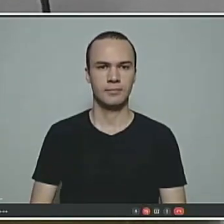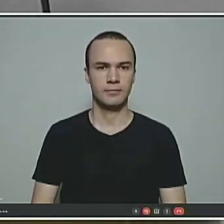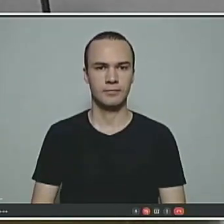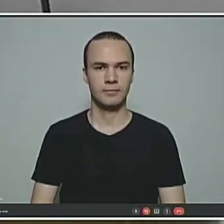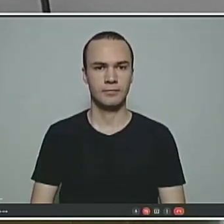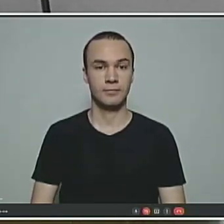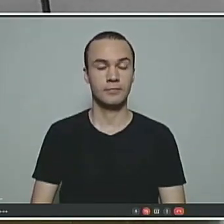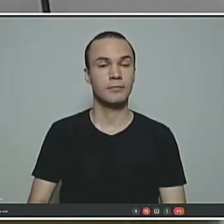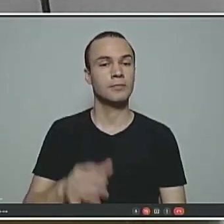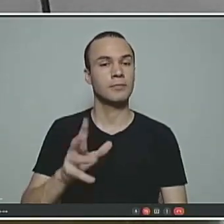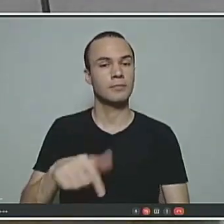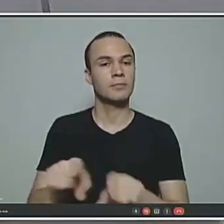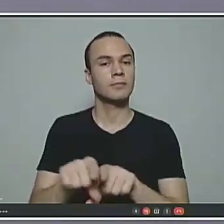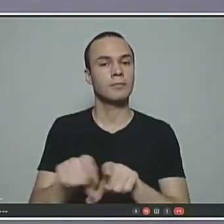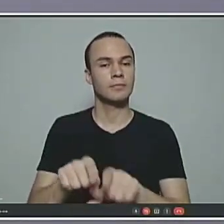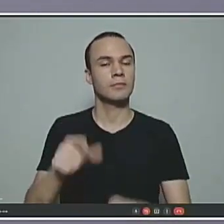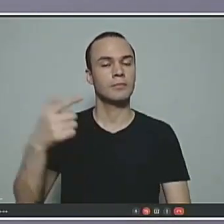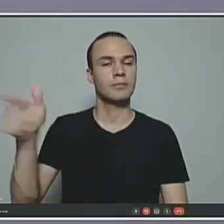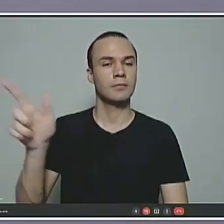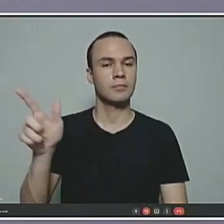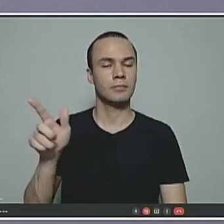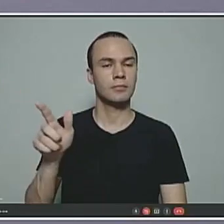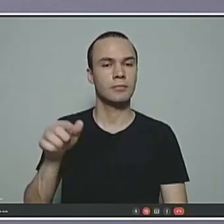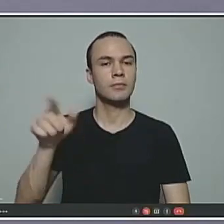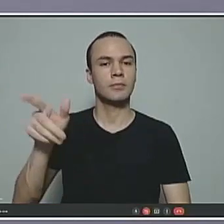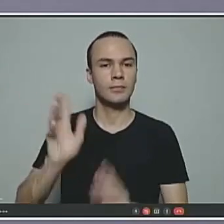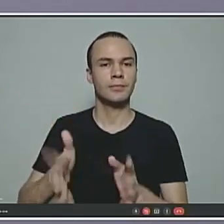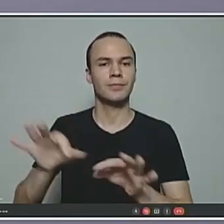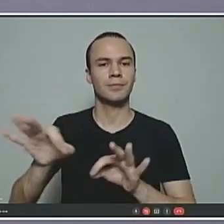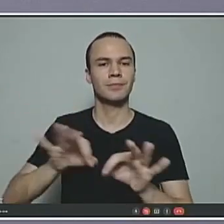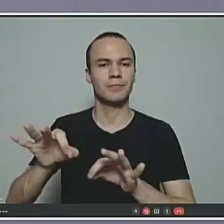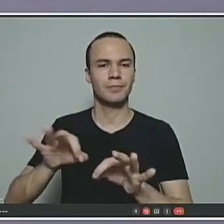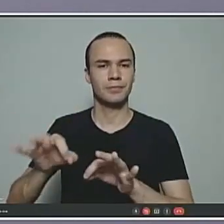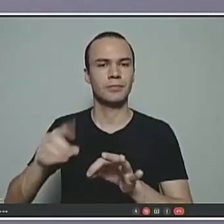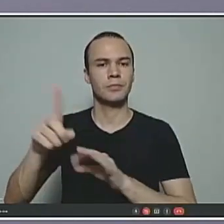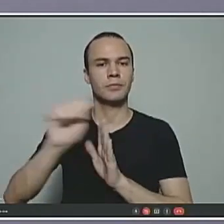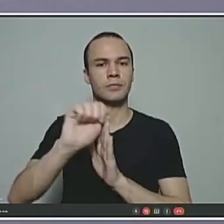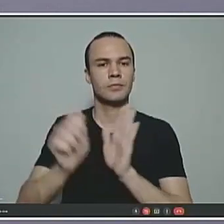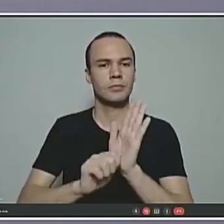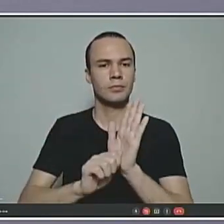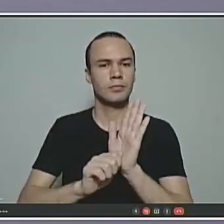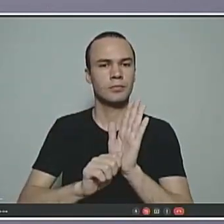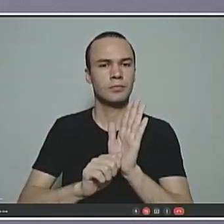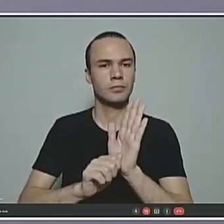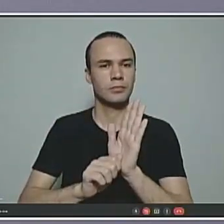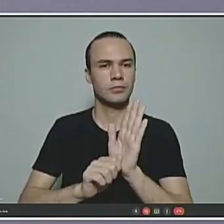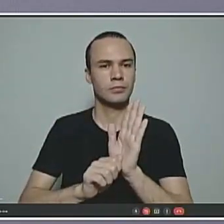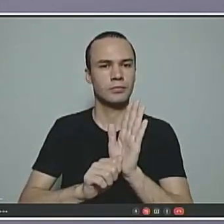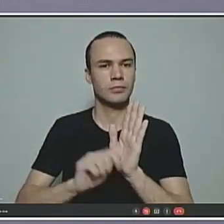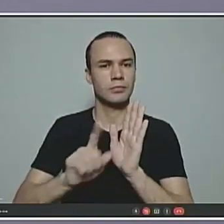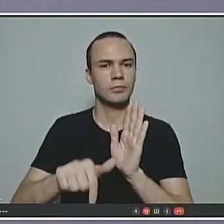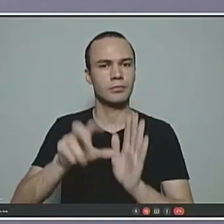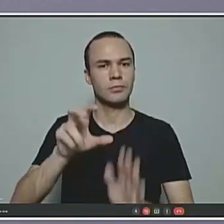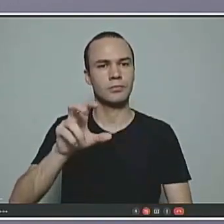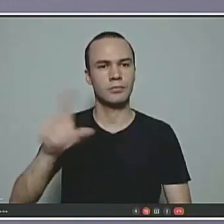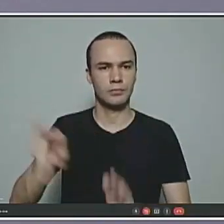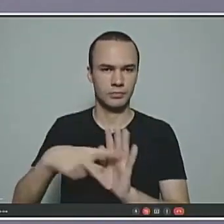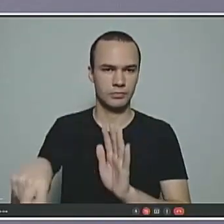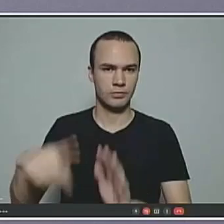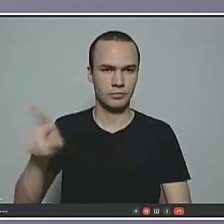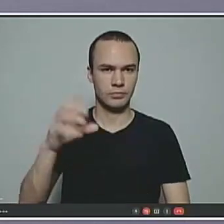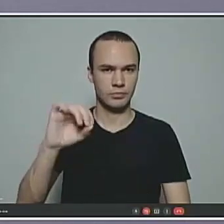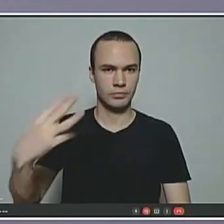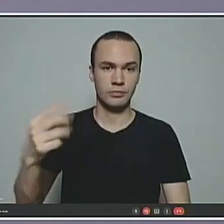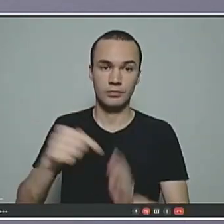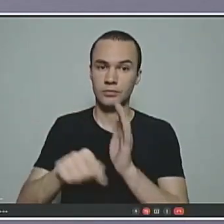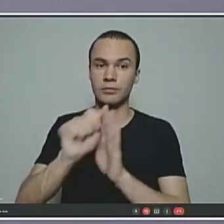normas não auto-aplicáveis. Não está no rol nenhum artigo da emenda constitucional 103, nenhum